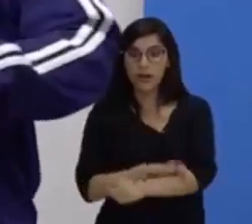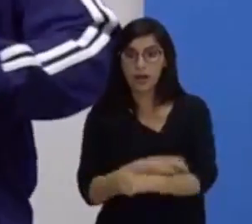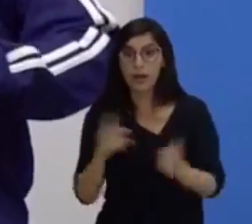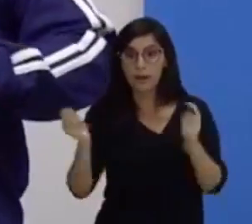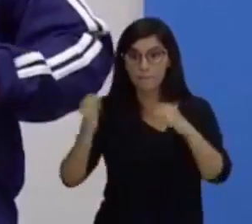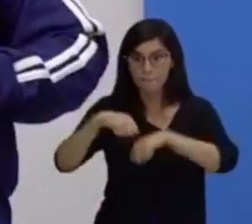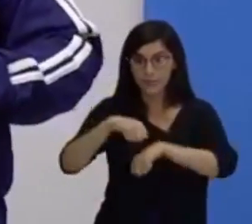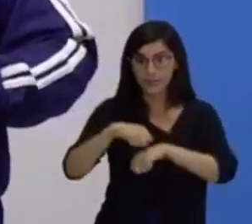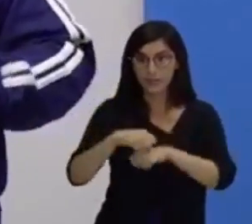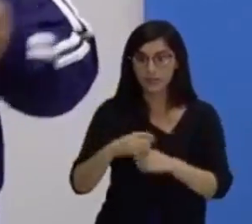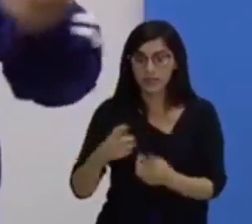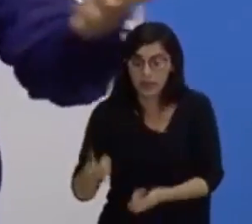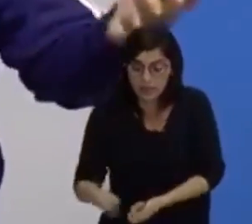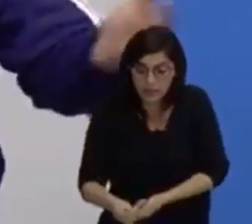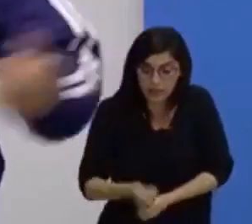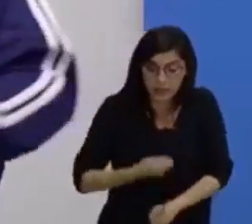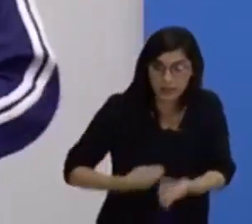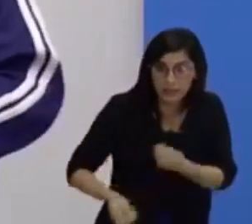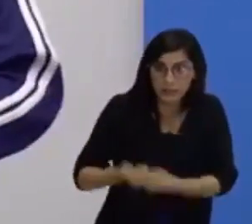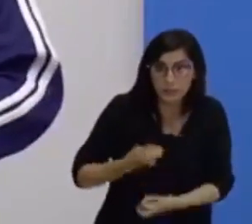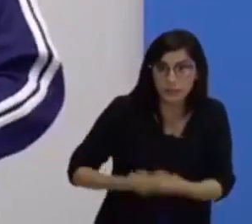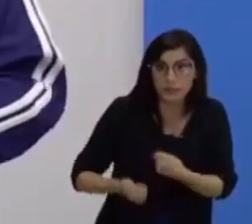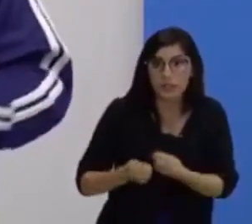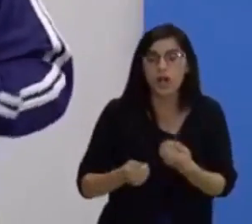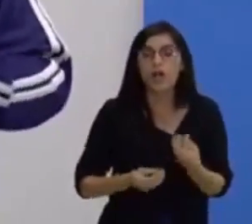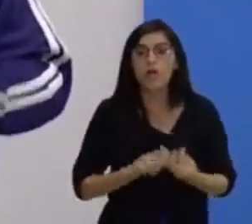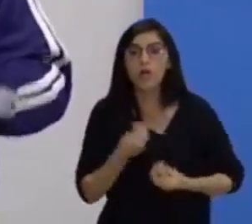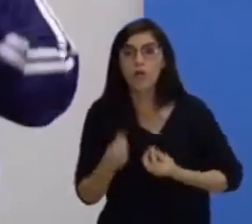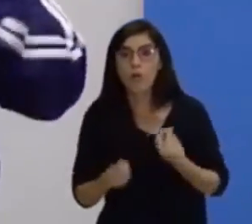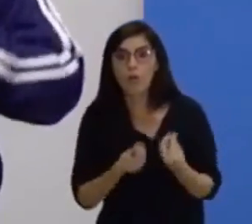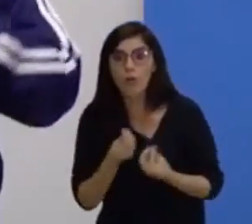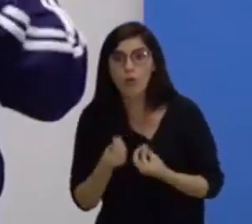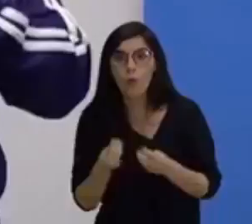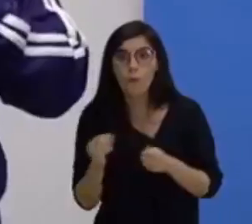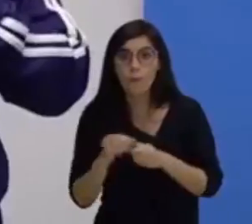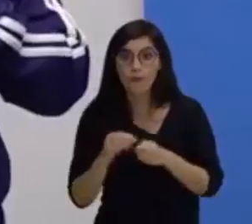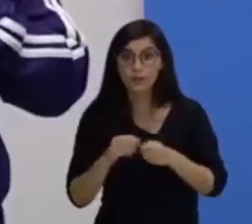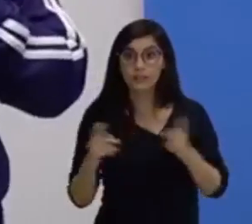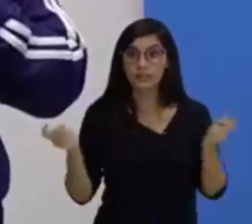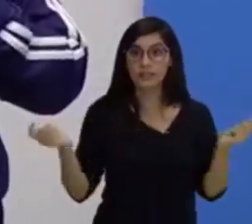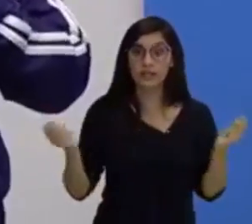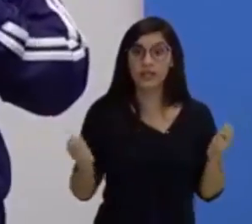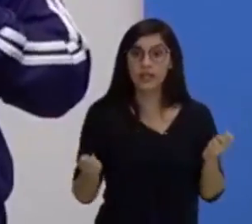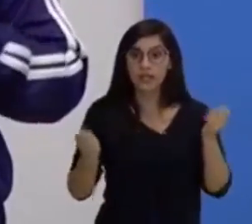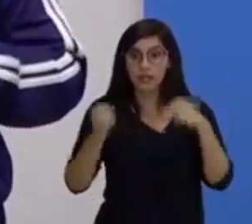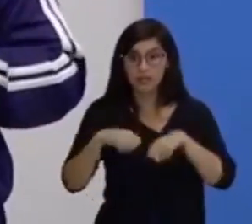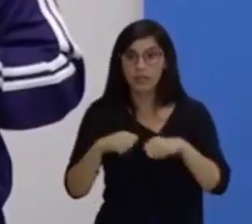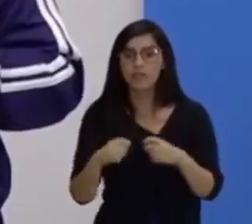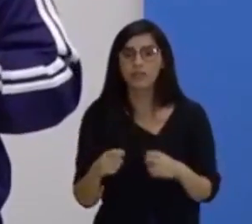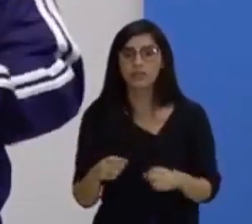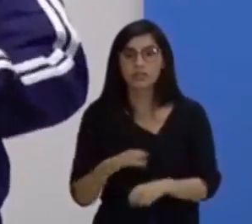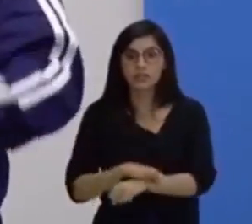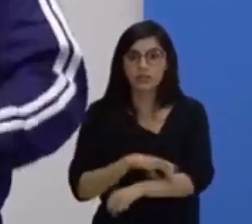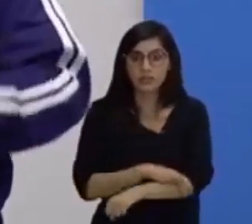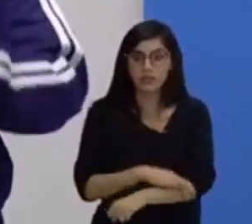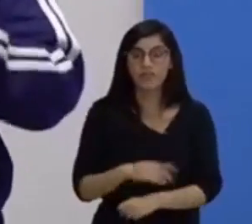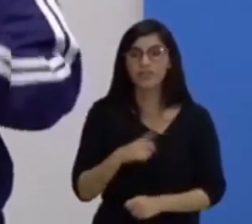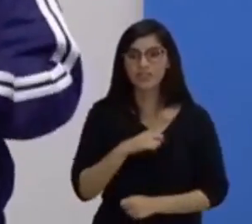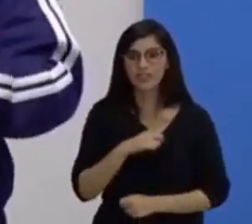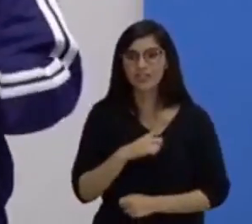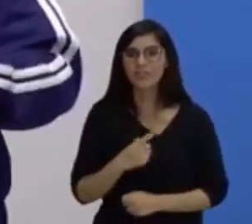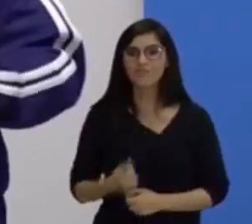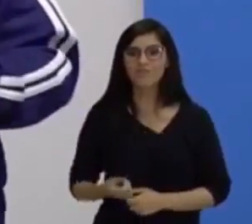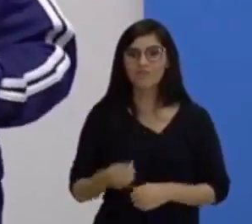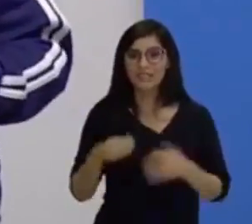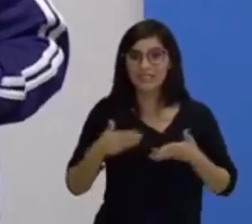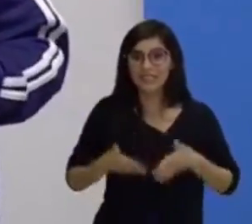aquele arrasto na pesca, como é que você vai trabalhar se você não tiver essa capacidade que você já nasceu e se ela